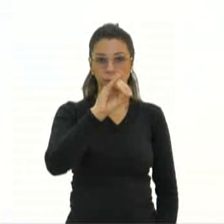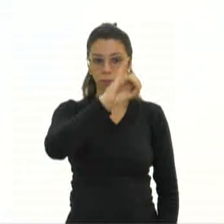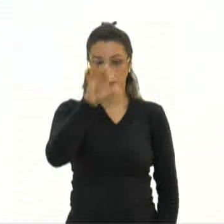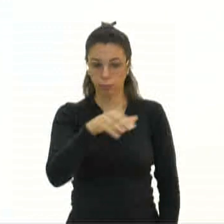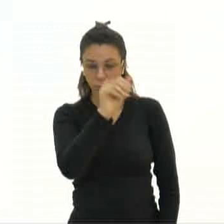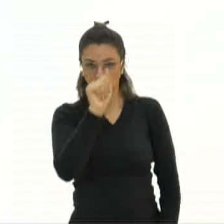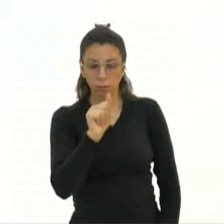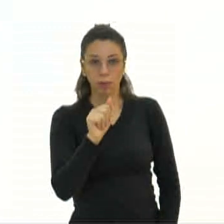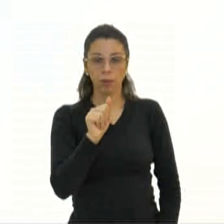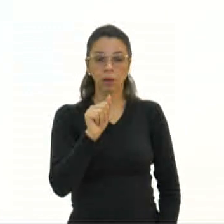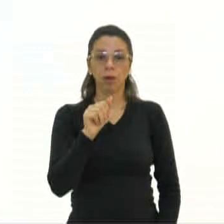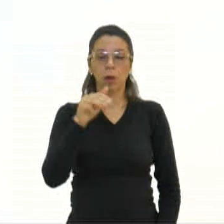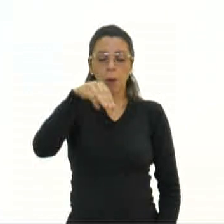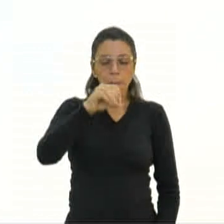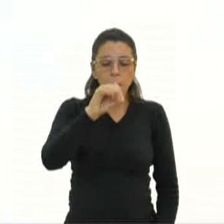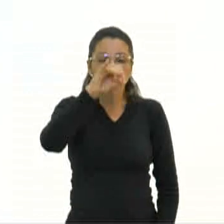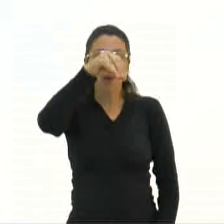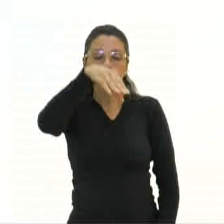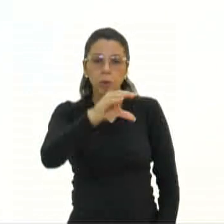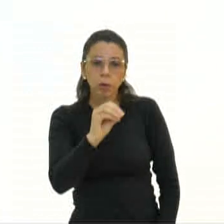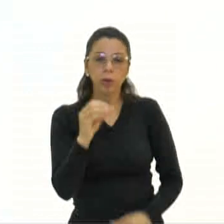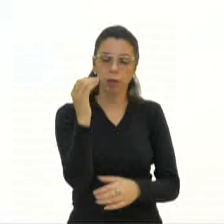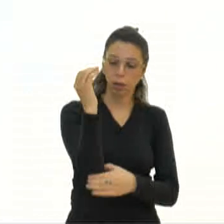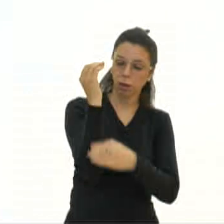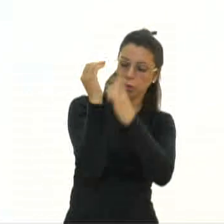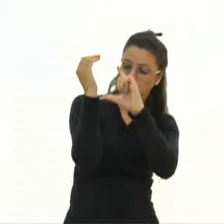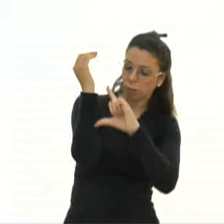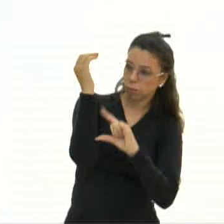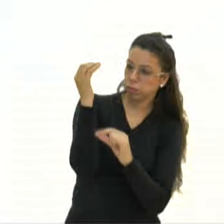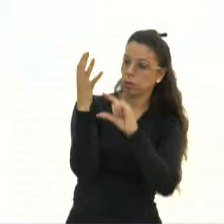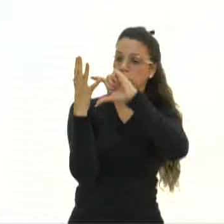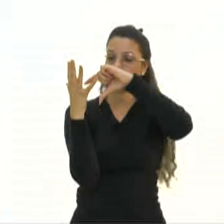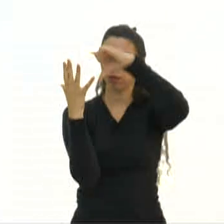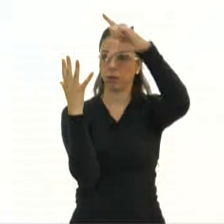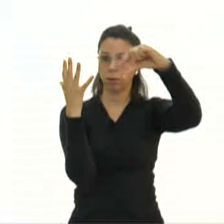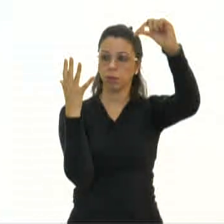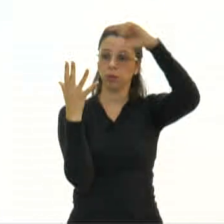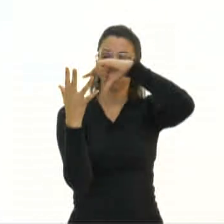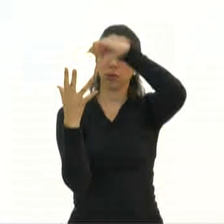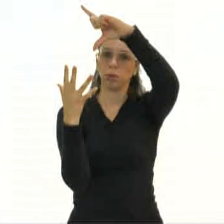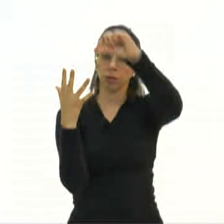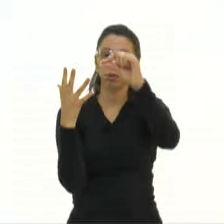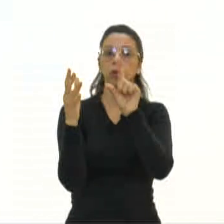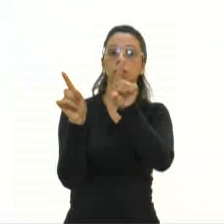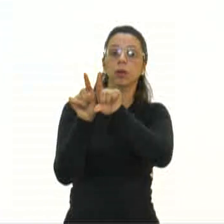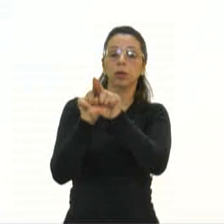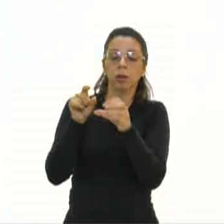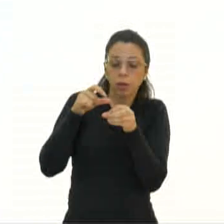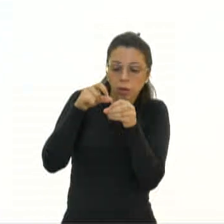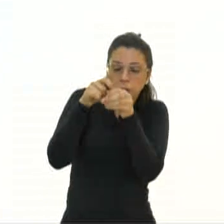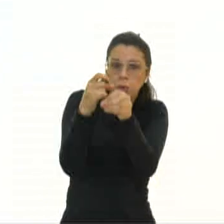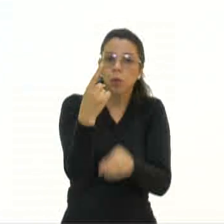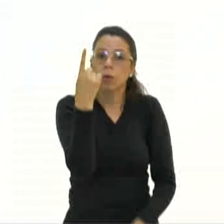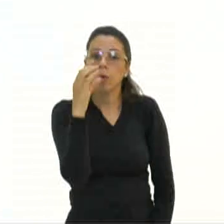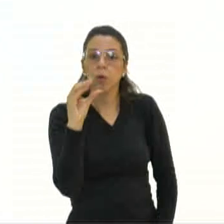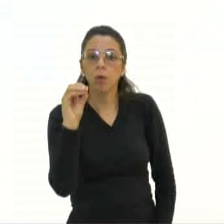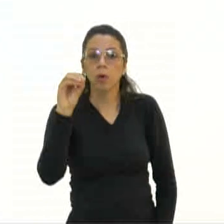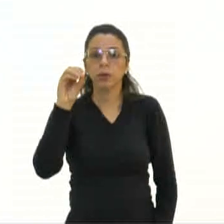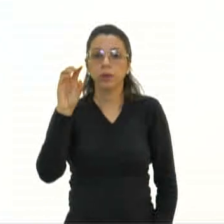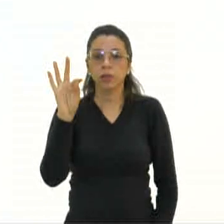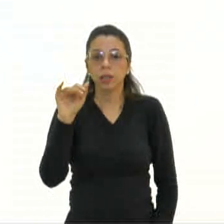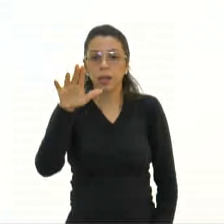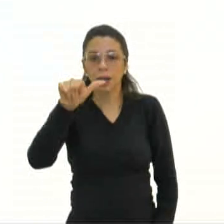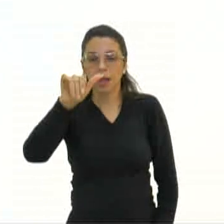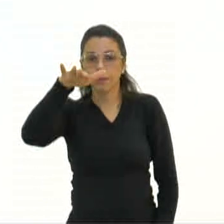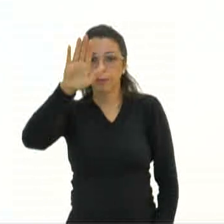monocotiledônea, que possui caule reduzido, folhas com nervuras paralelas e sementes com 1 cotiledone. O